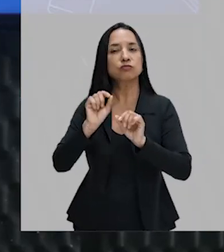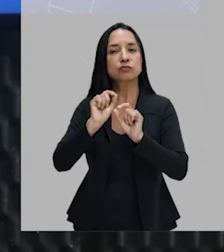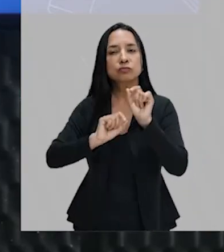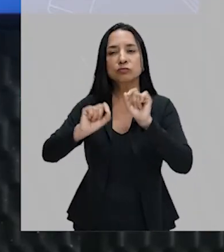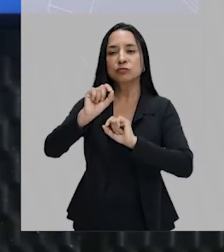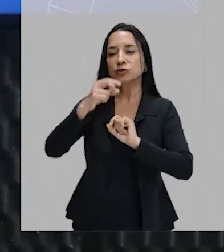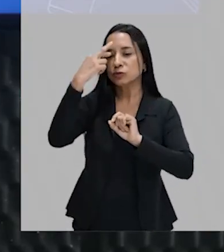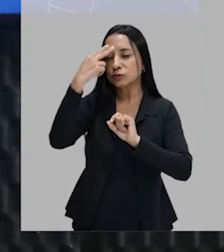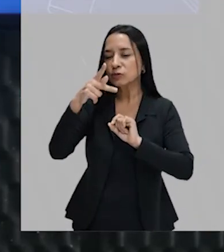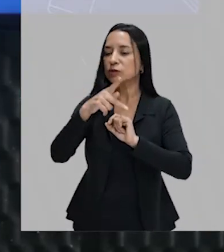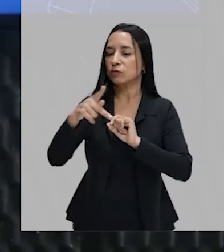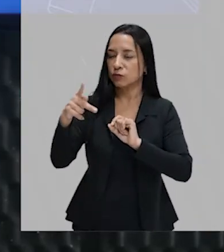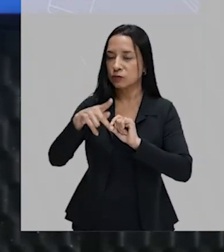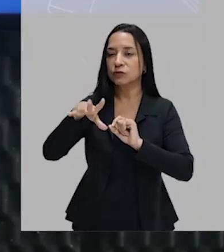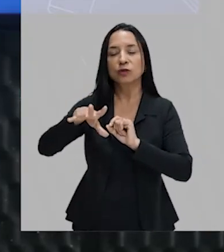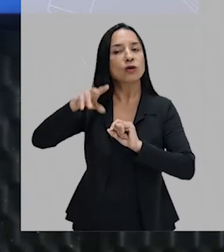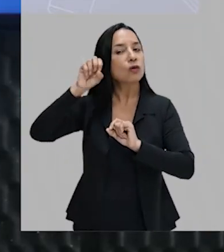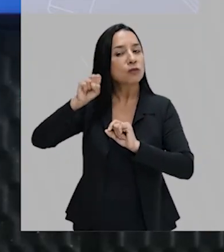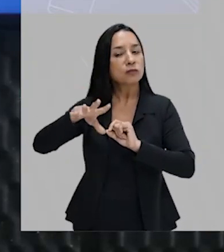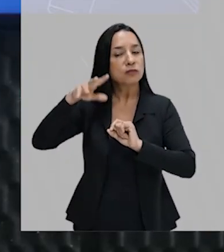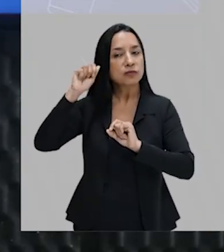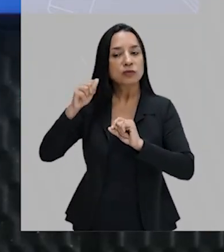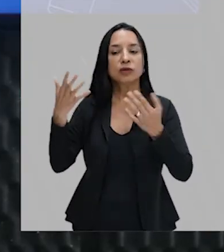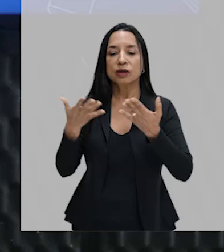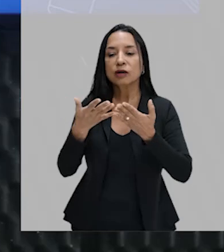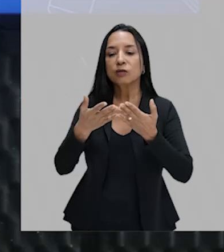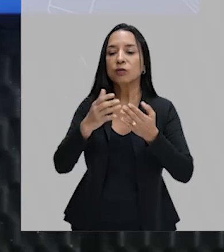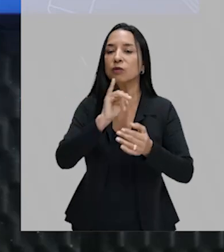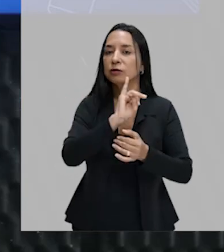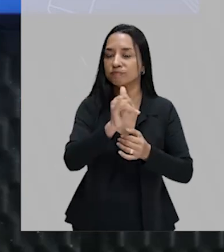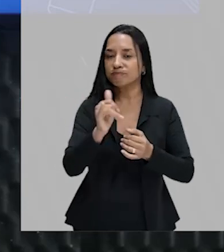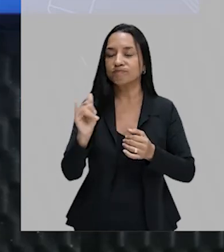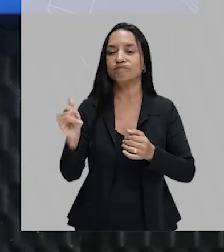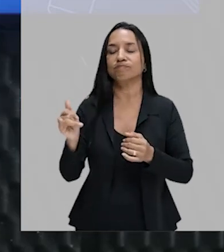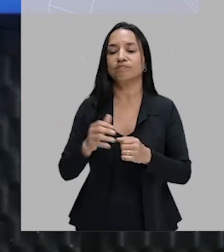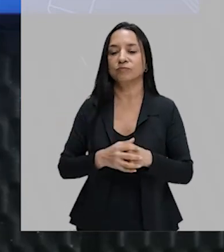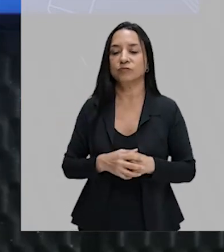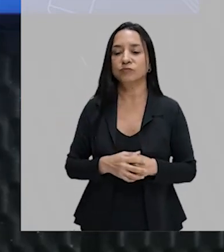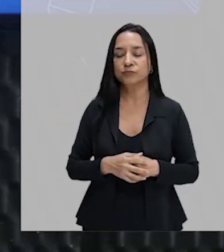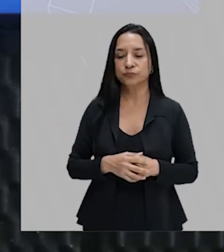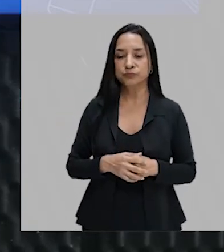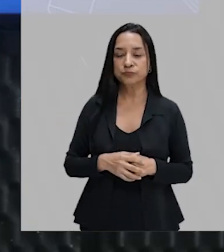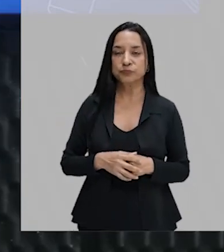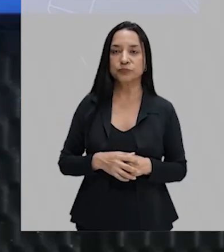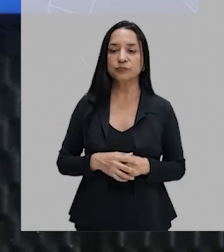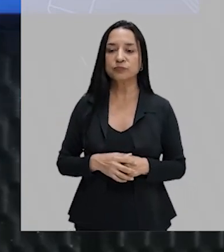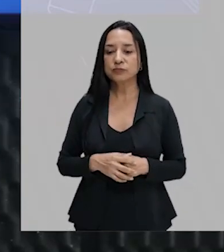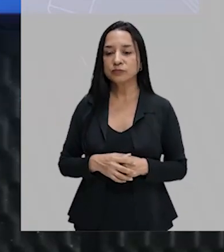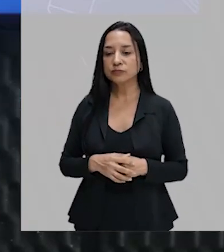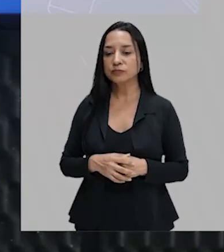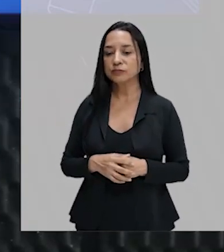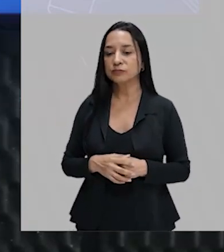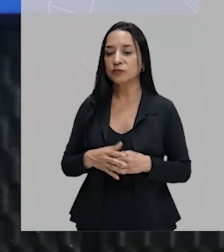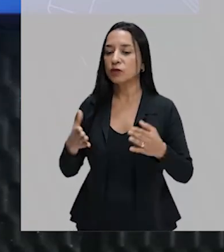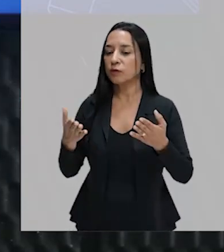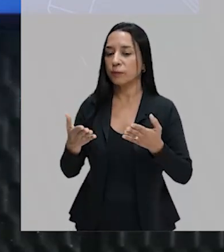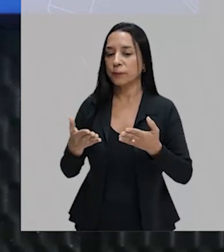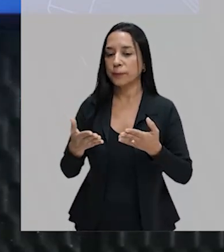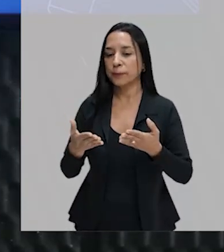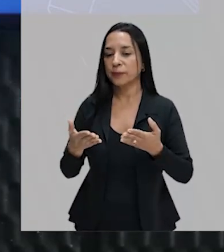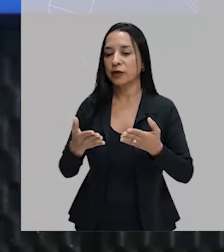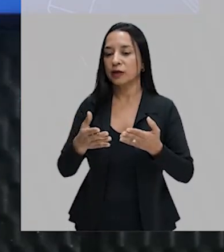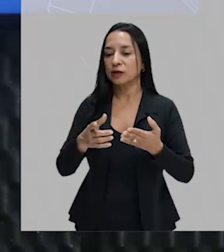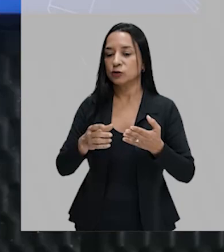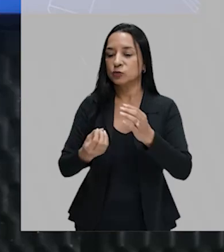muito, que eu ouvi bastante, que estou reproduzindo. Então, que ali no mercado central tem a fonte das